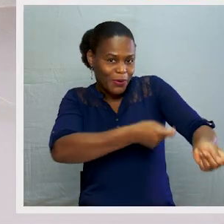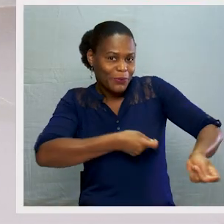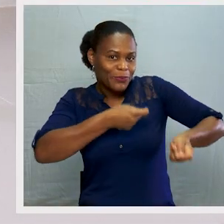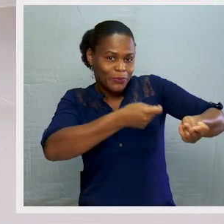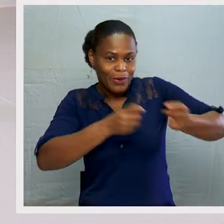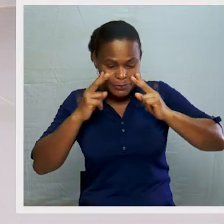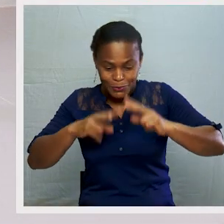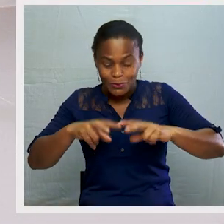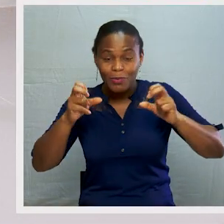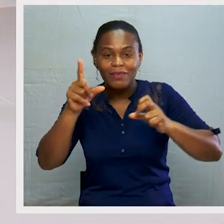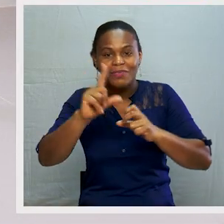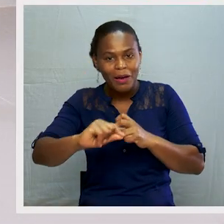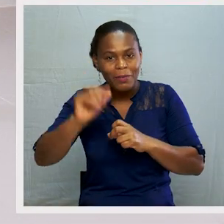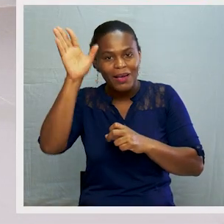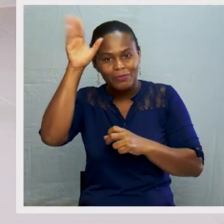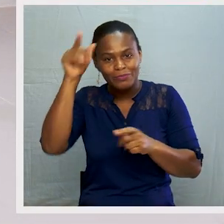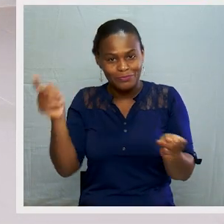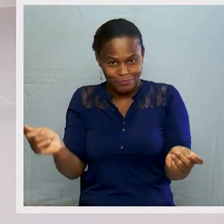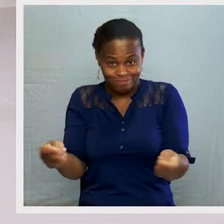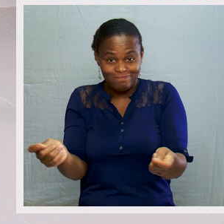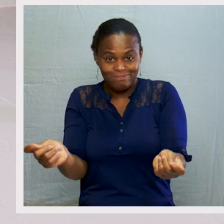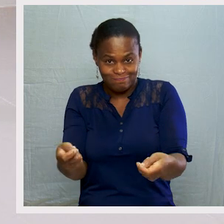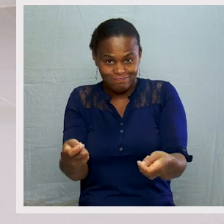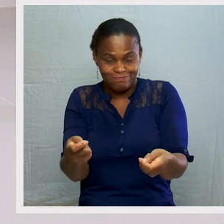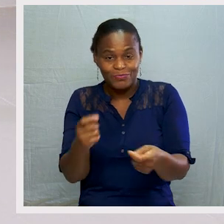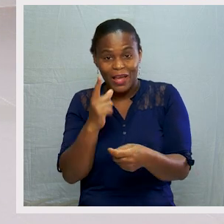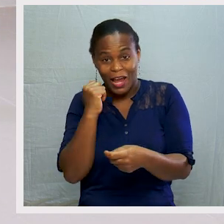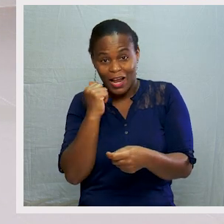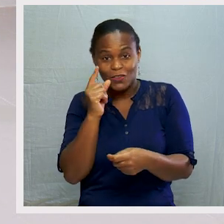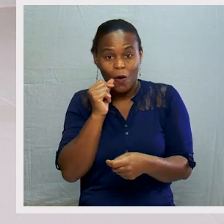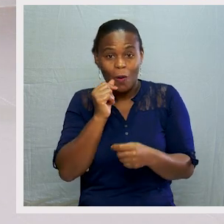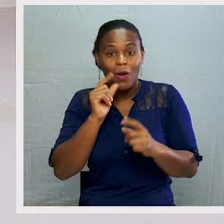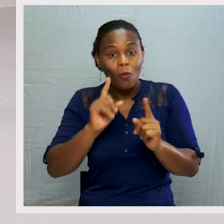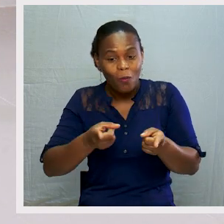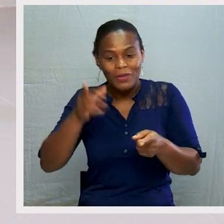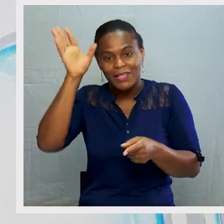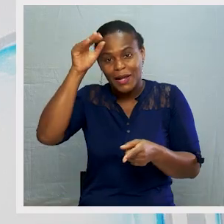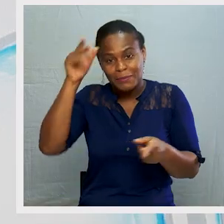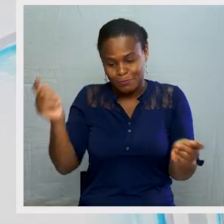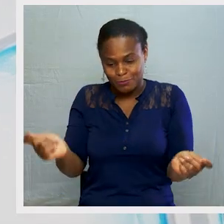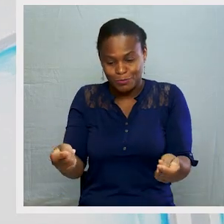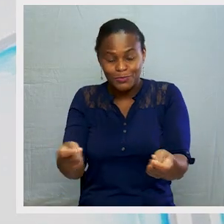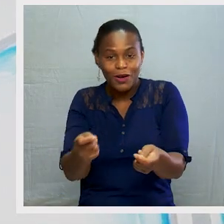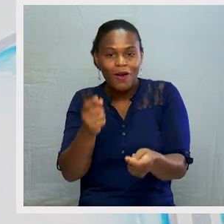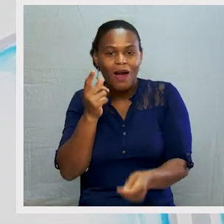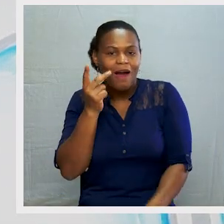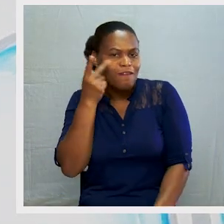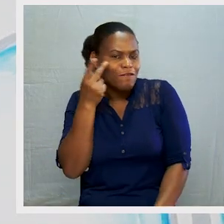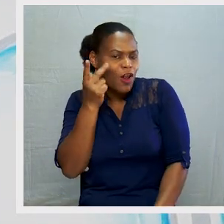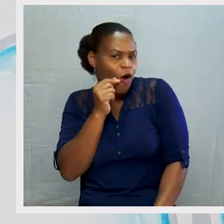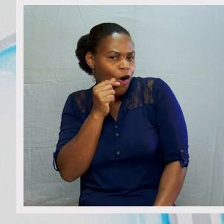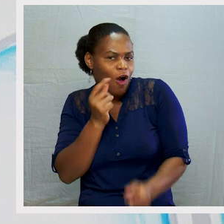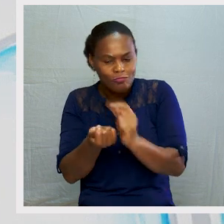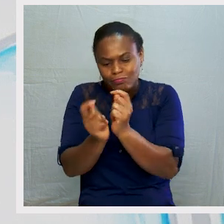agricultura e da criação de gado, que eles começaram a criar gado, a vida dos